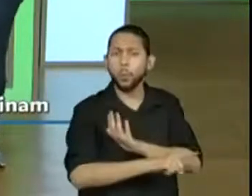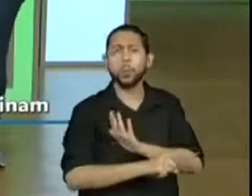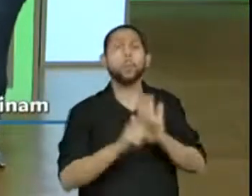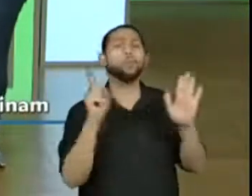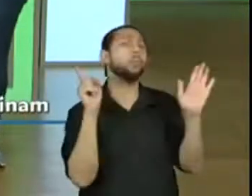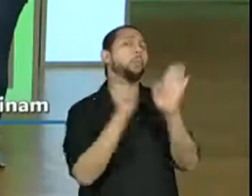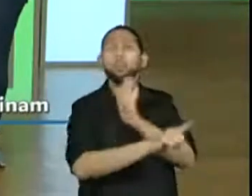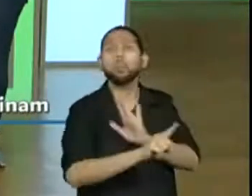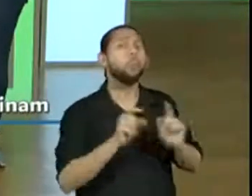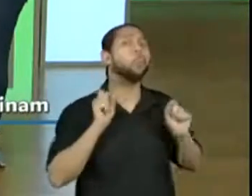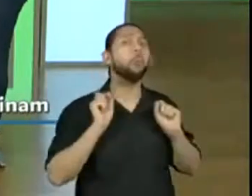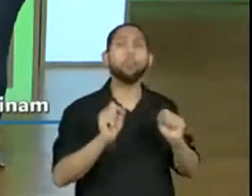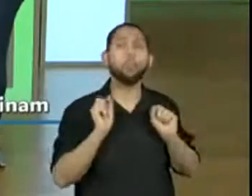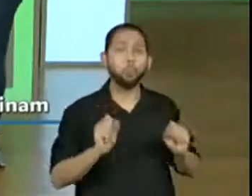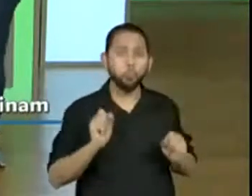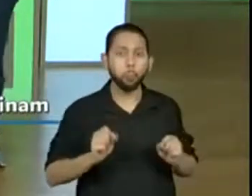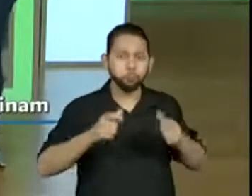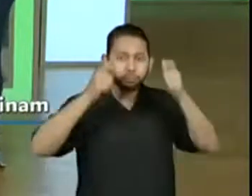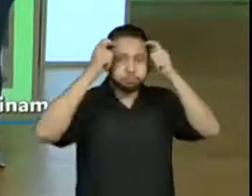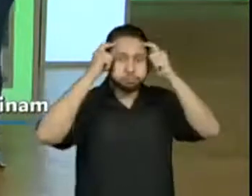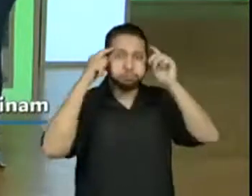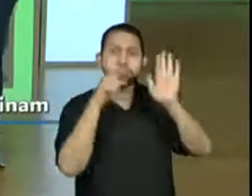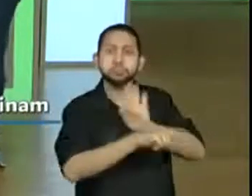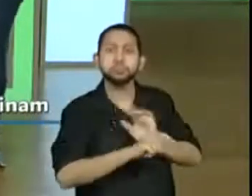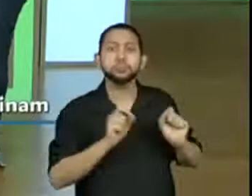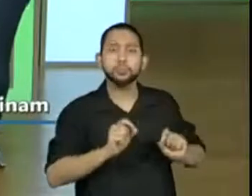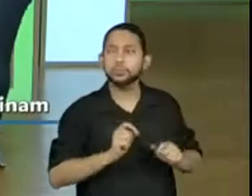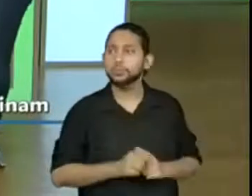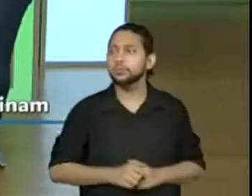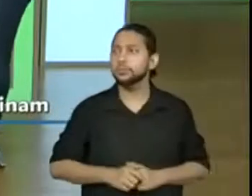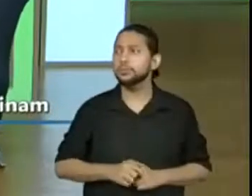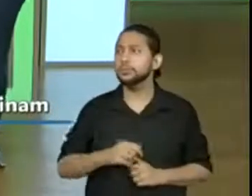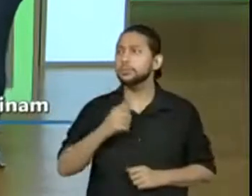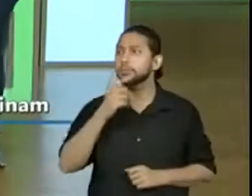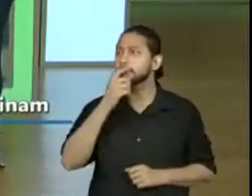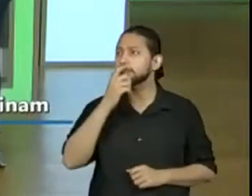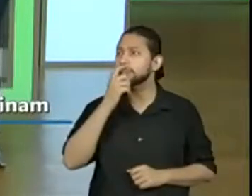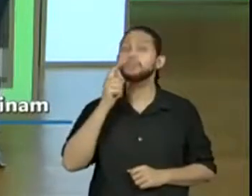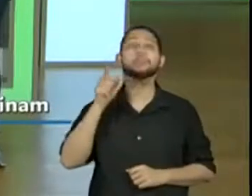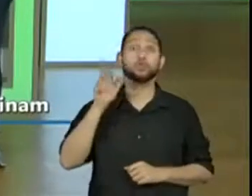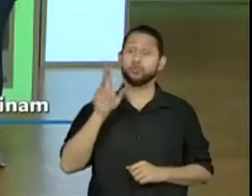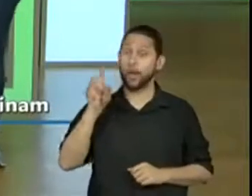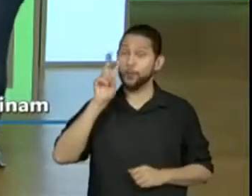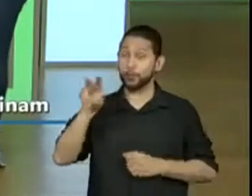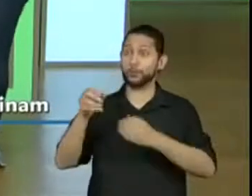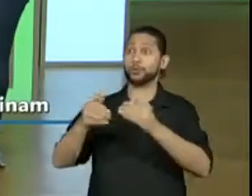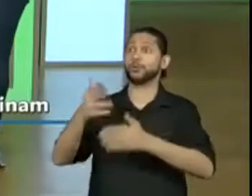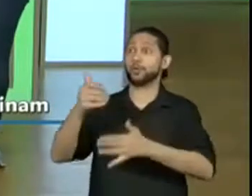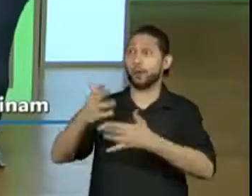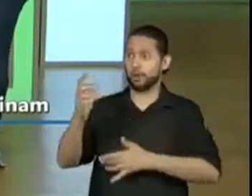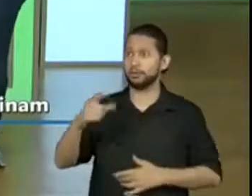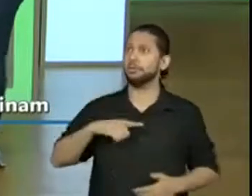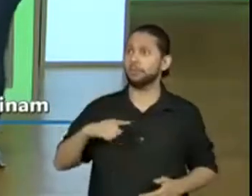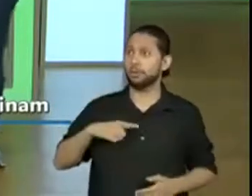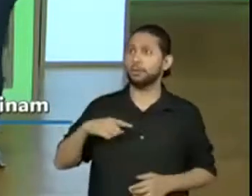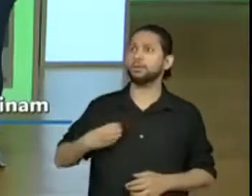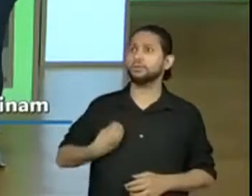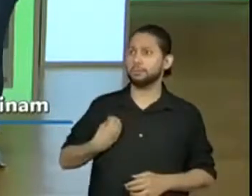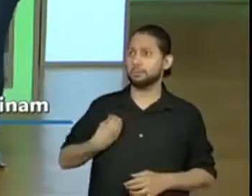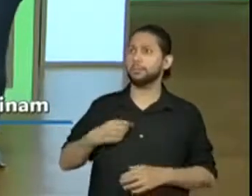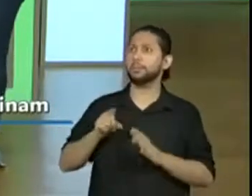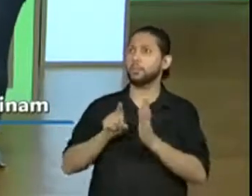mas qual foi? Ó, a professora Bruna colocou até a pergunta. E a professora Cleide, a professora